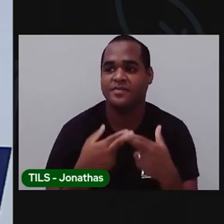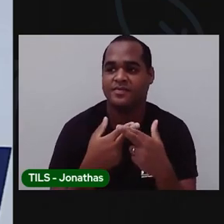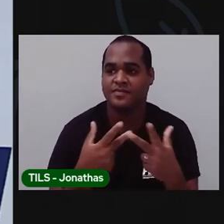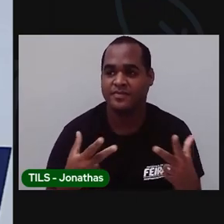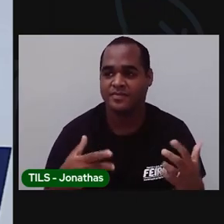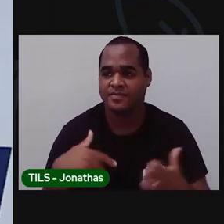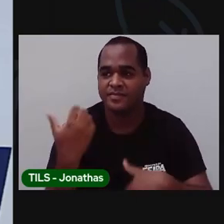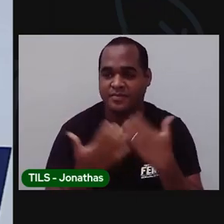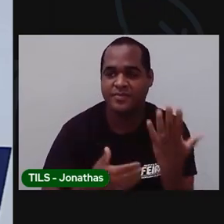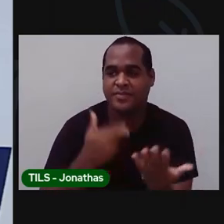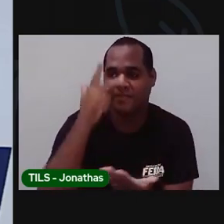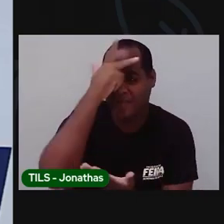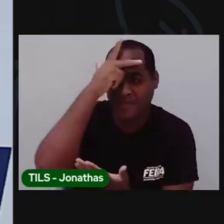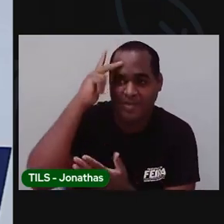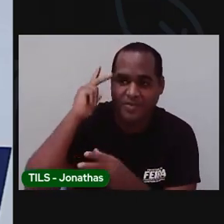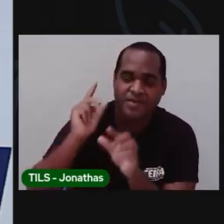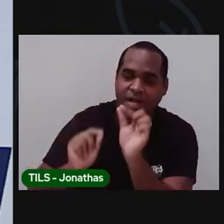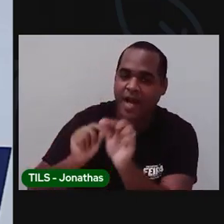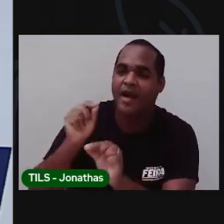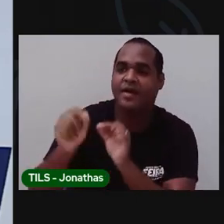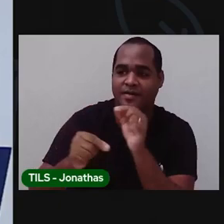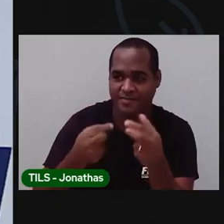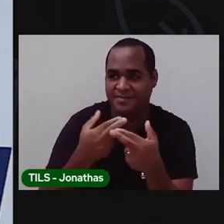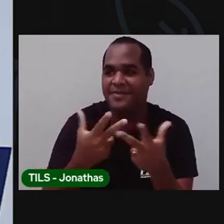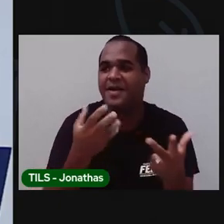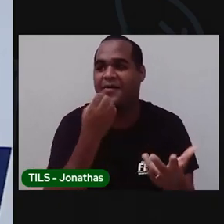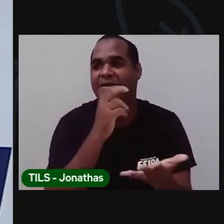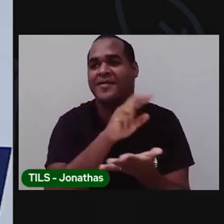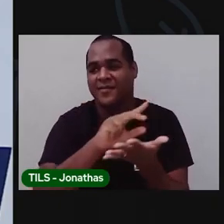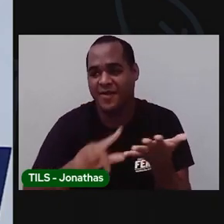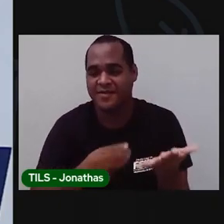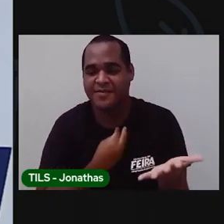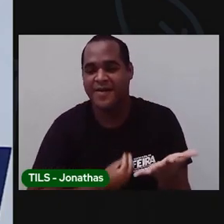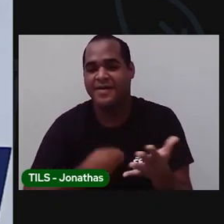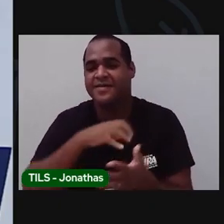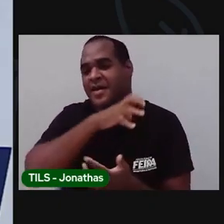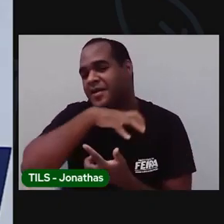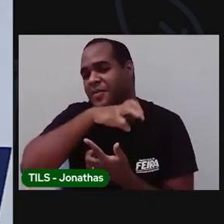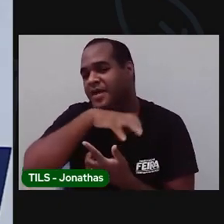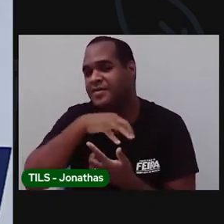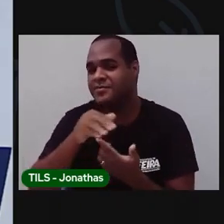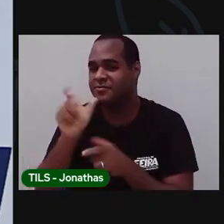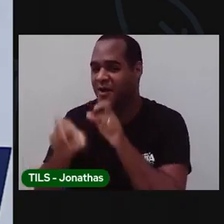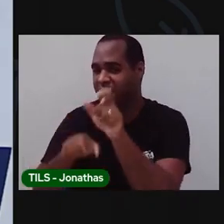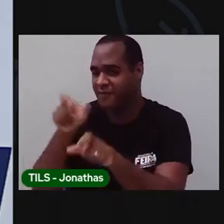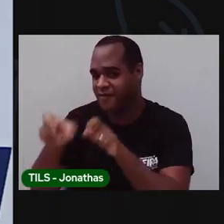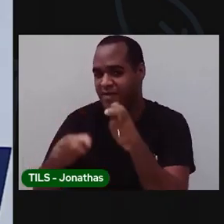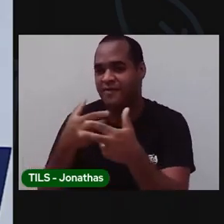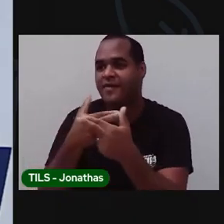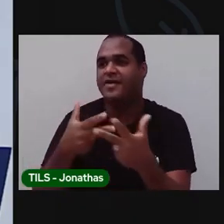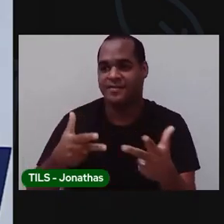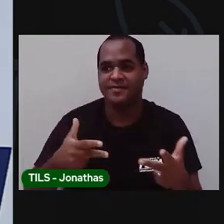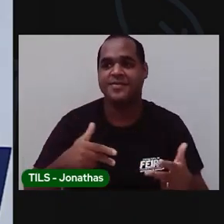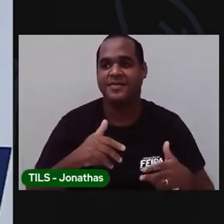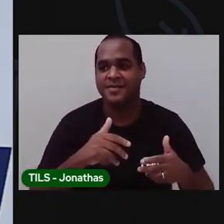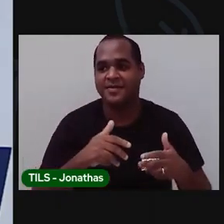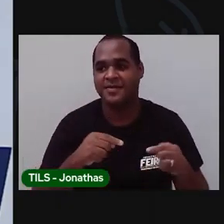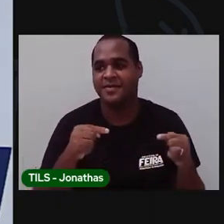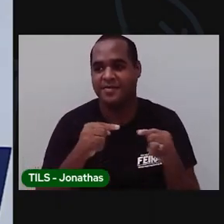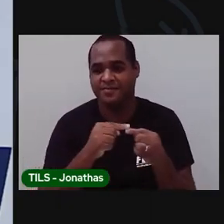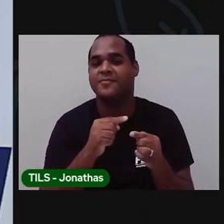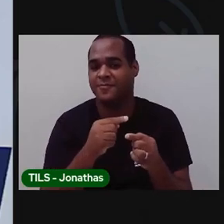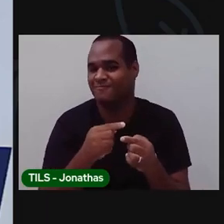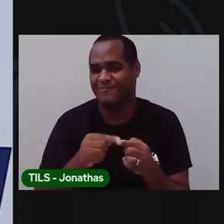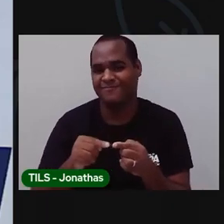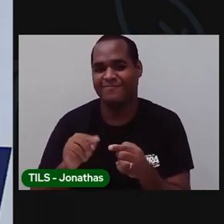de pessoas, de objetos, de lugares, de animais, materiais escolares, itens de compra, de